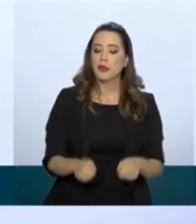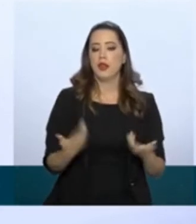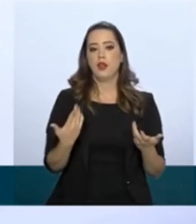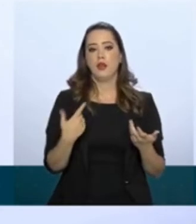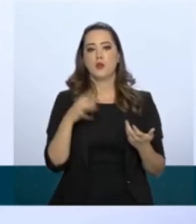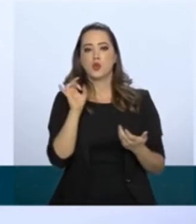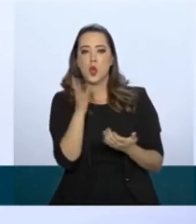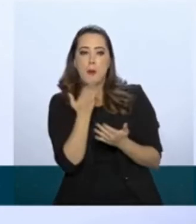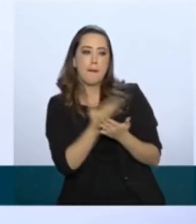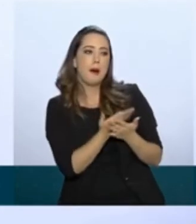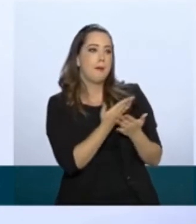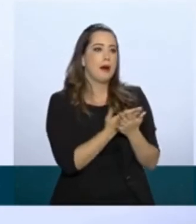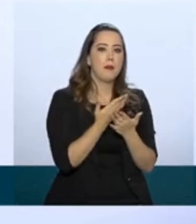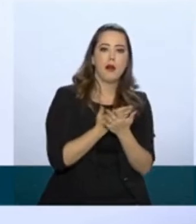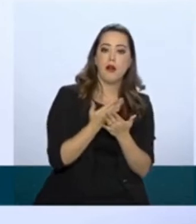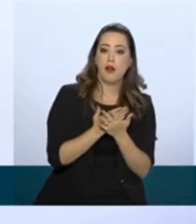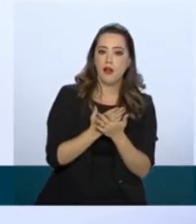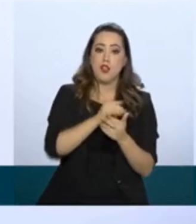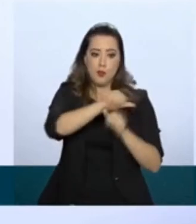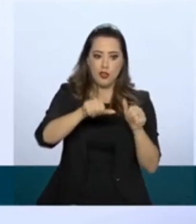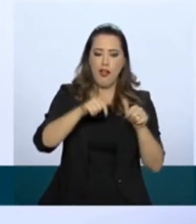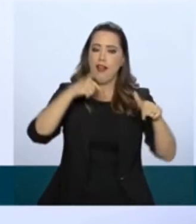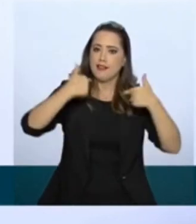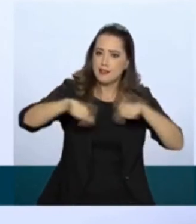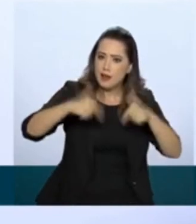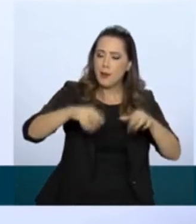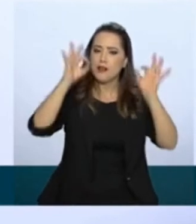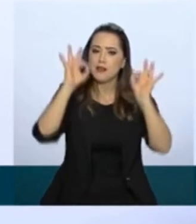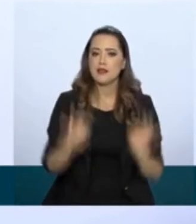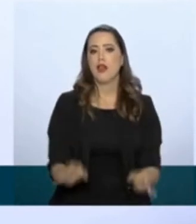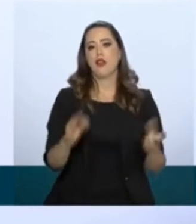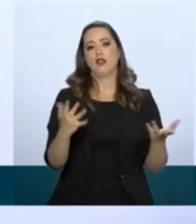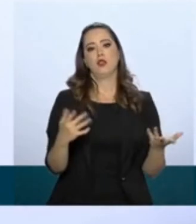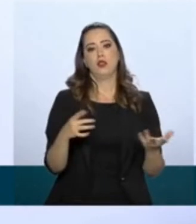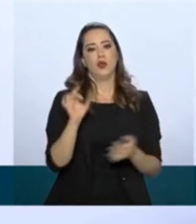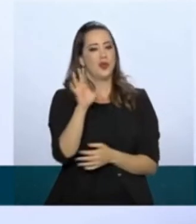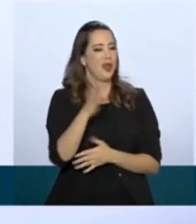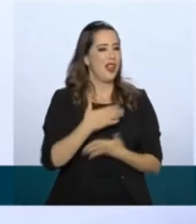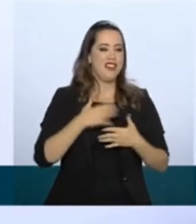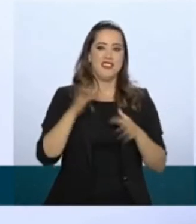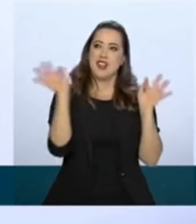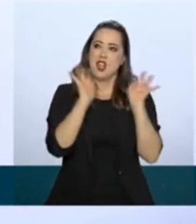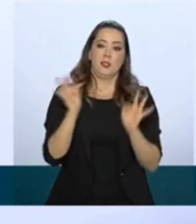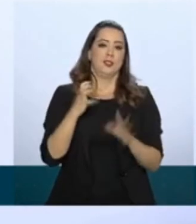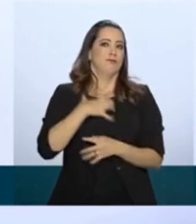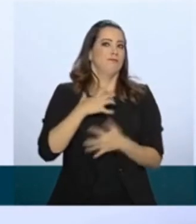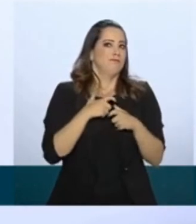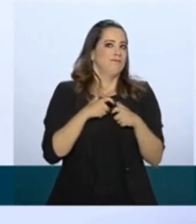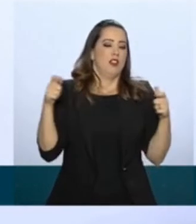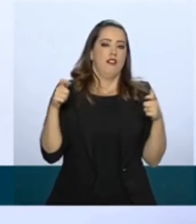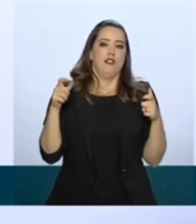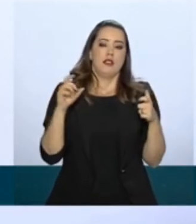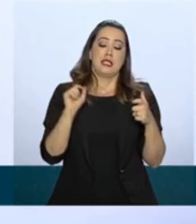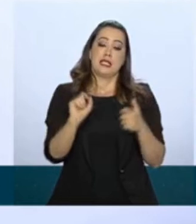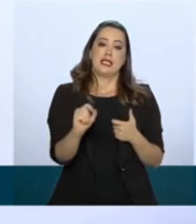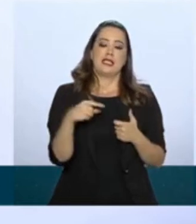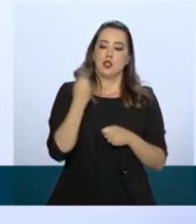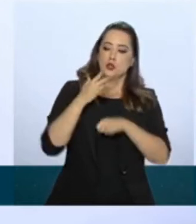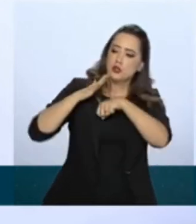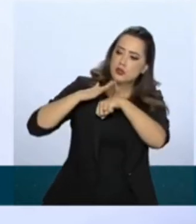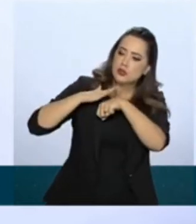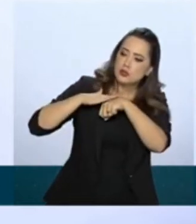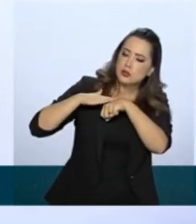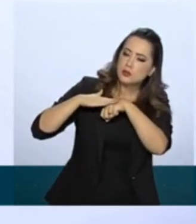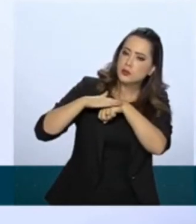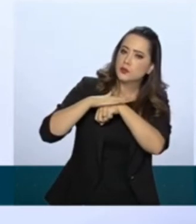teoria para a prática. Não existe satisfação maior do que conversar